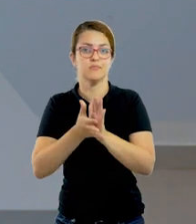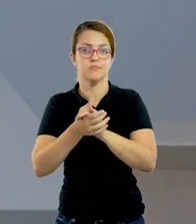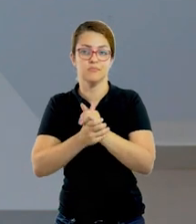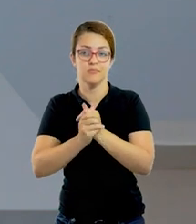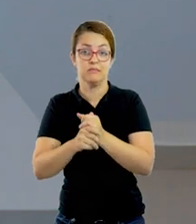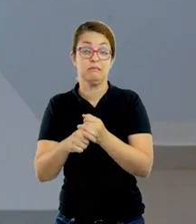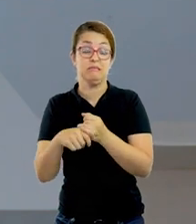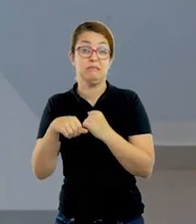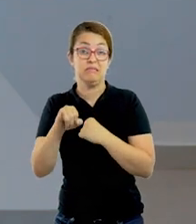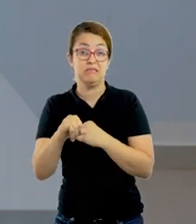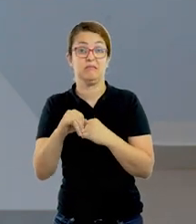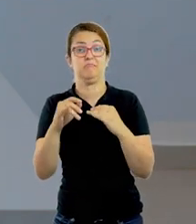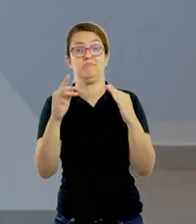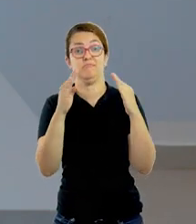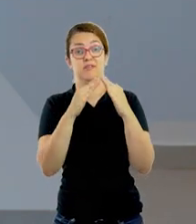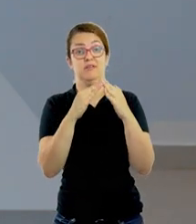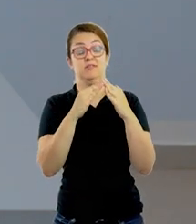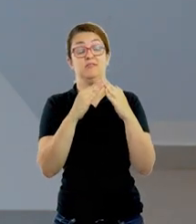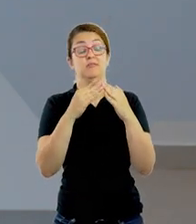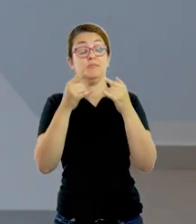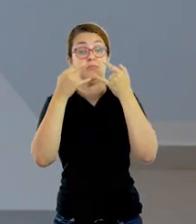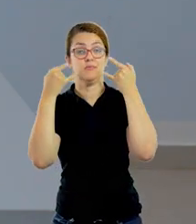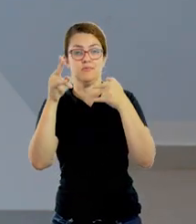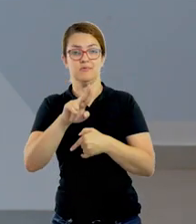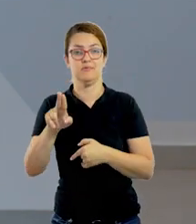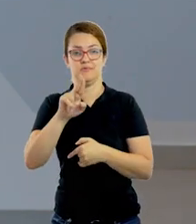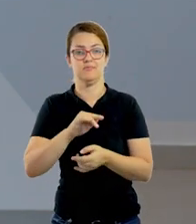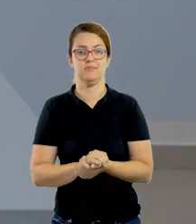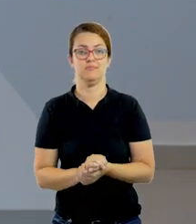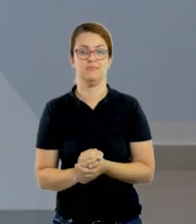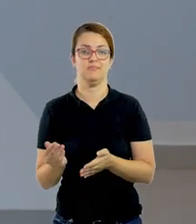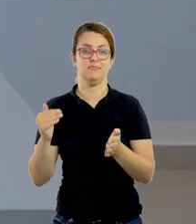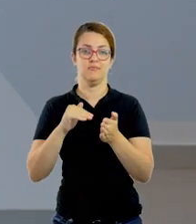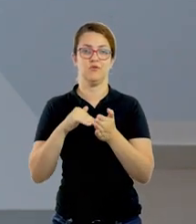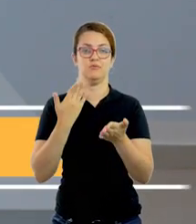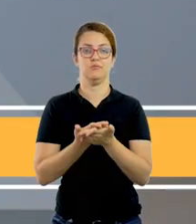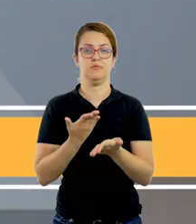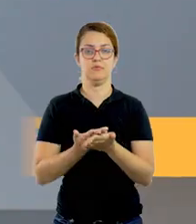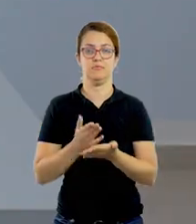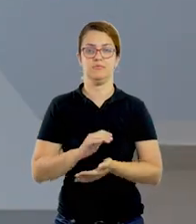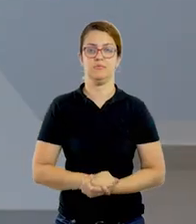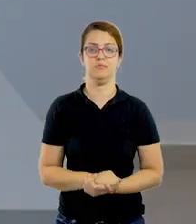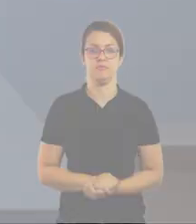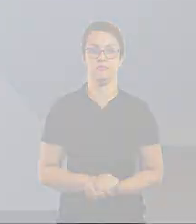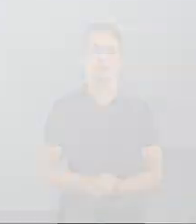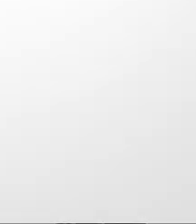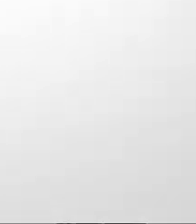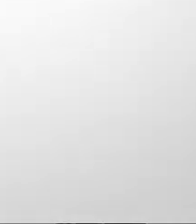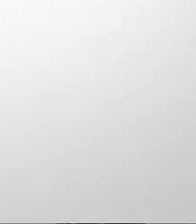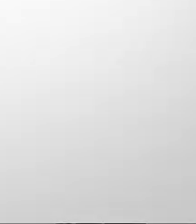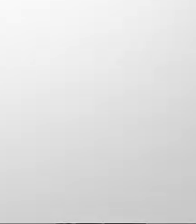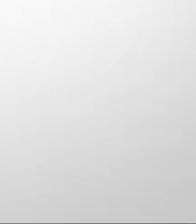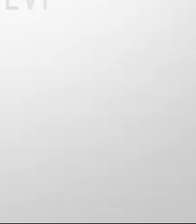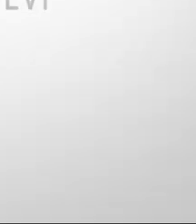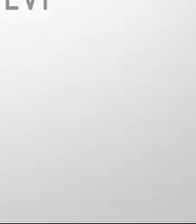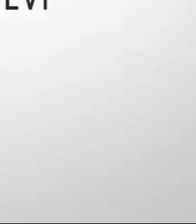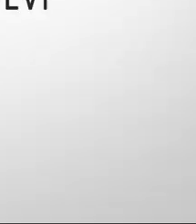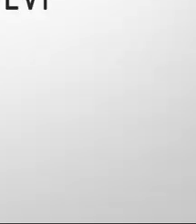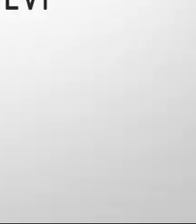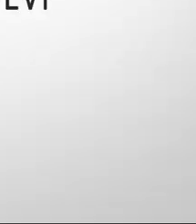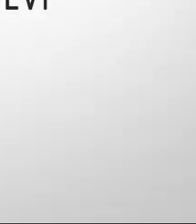esqueçam de sempre lavar a mão e se precisar sair, usar máscara. Goodbye. See you. Tchau. Tchau.